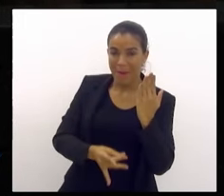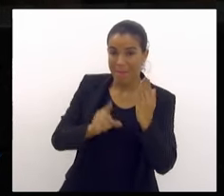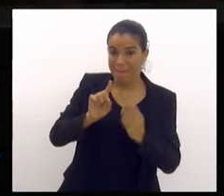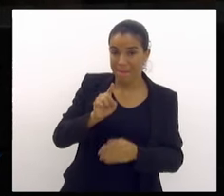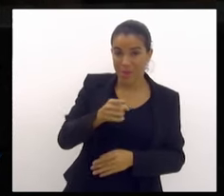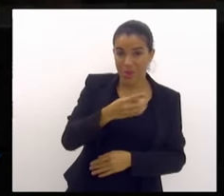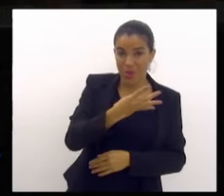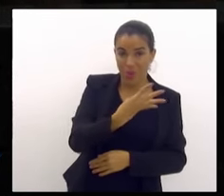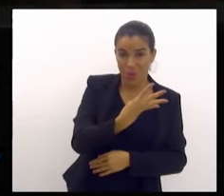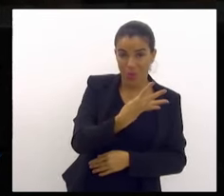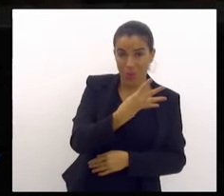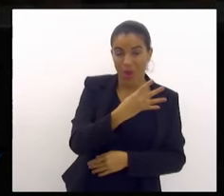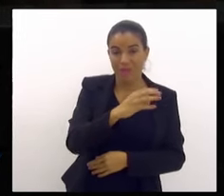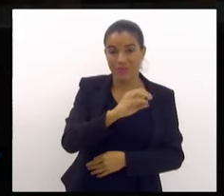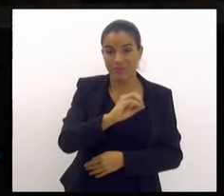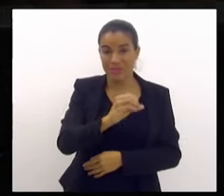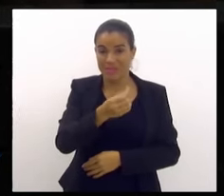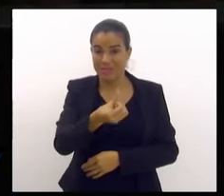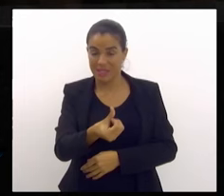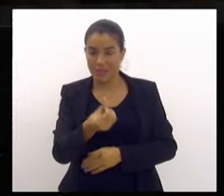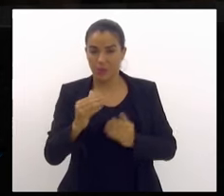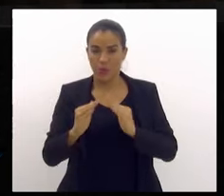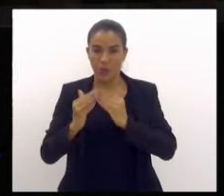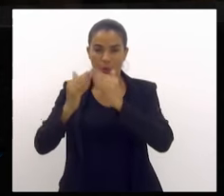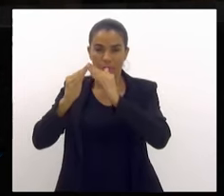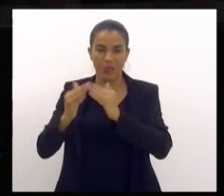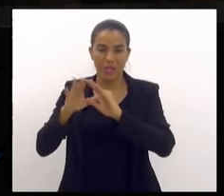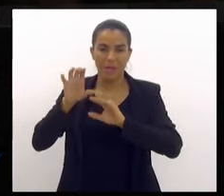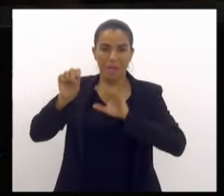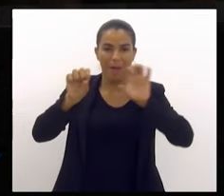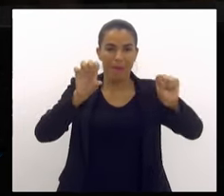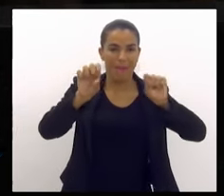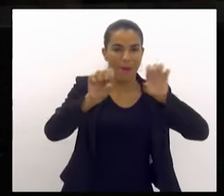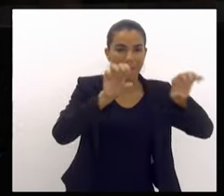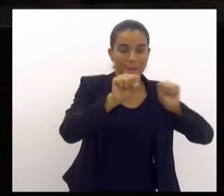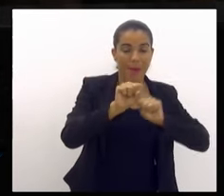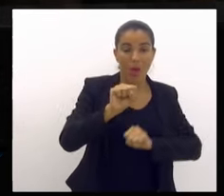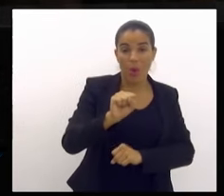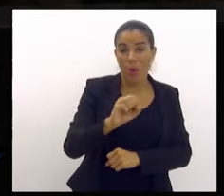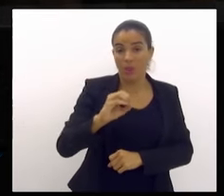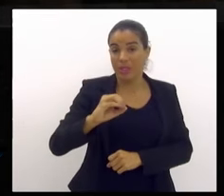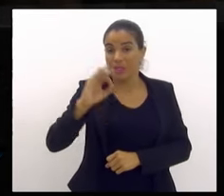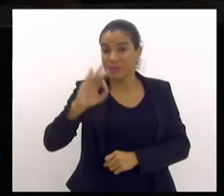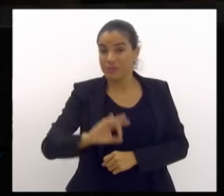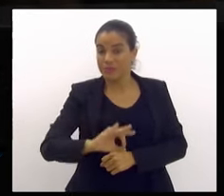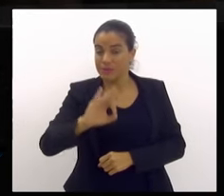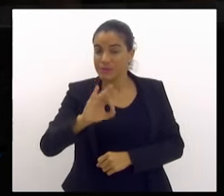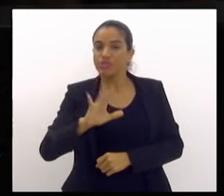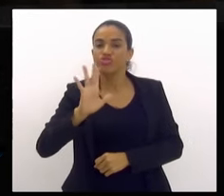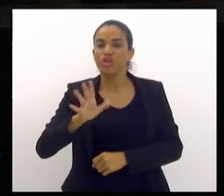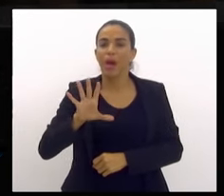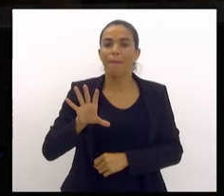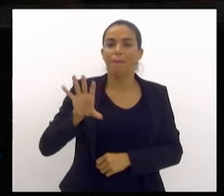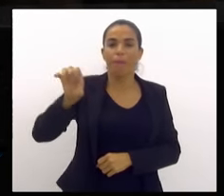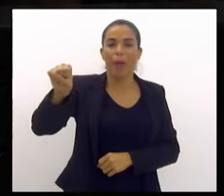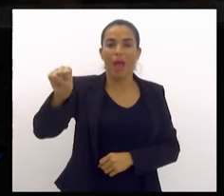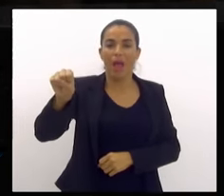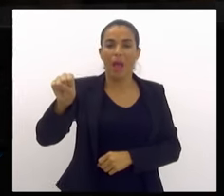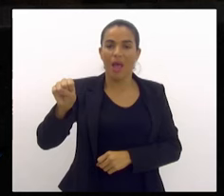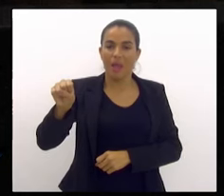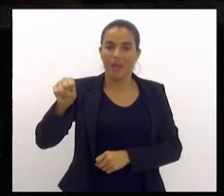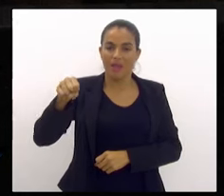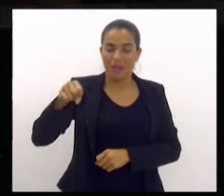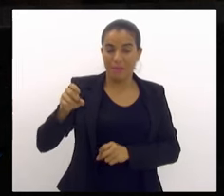.406 comunidades dominadas, 80% em média está dominada pelo narco